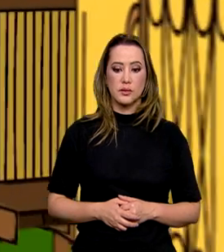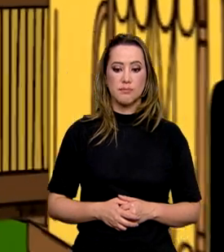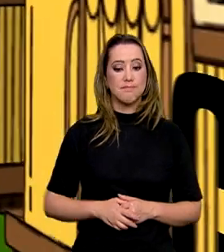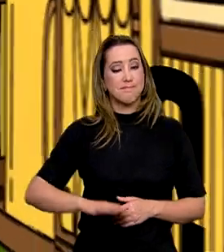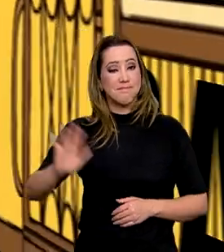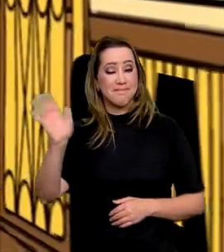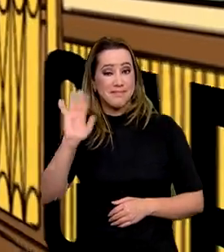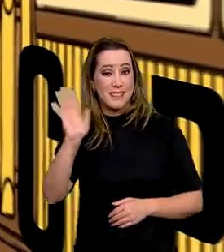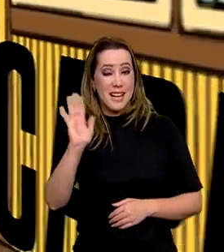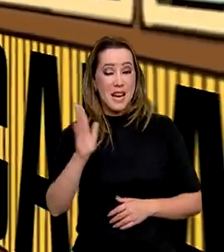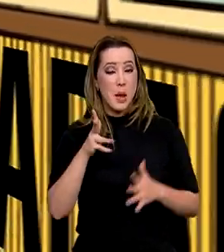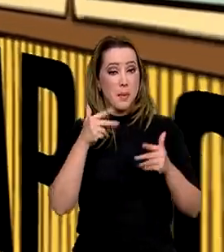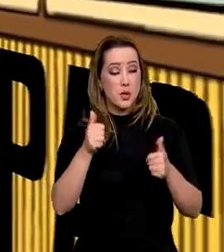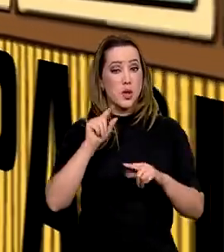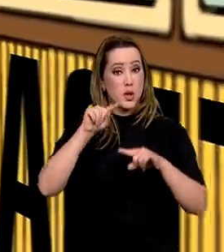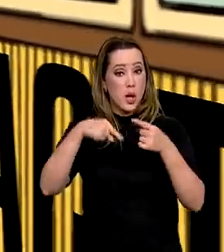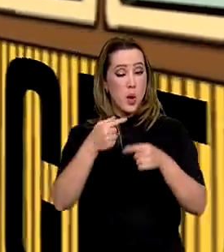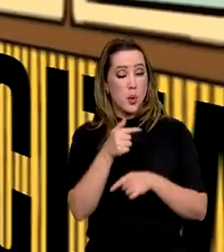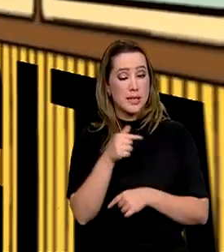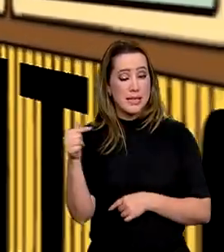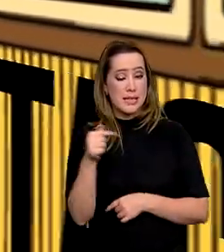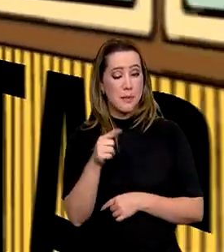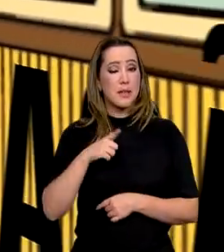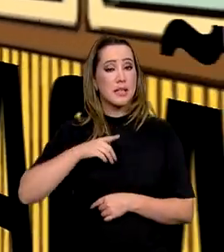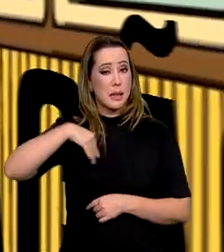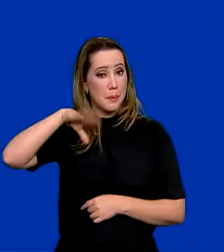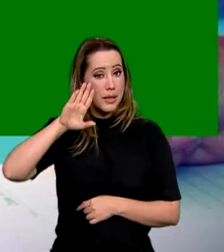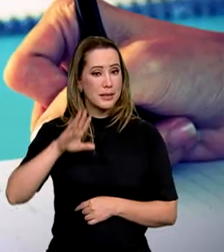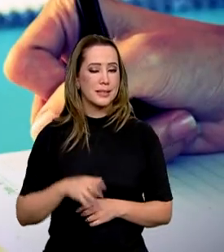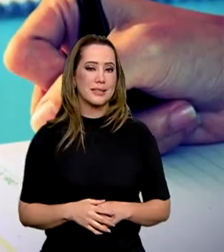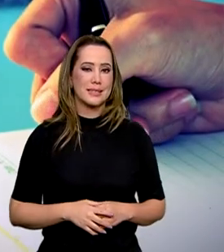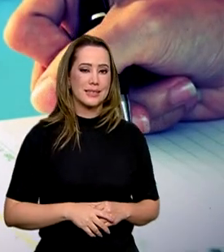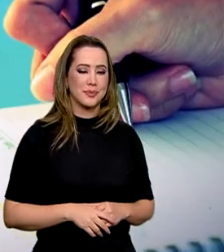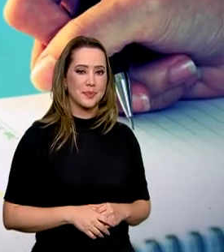Valeu pessoal, semana que vem tem mais, tchauzinho!